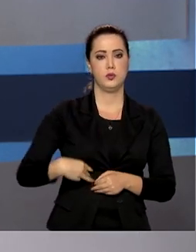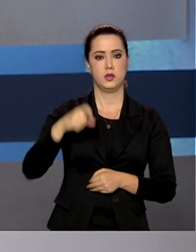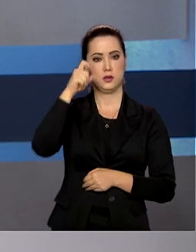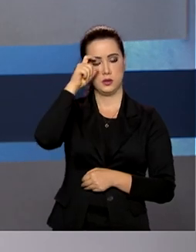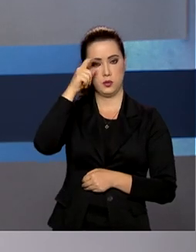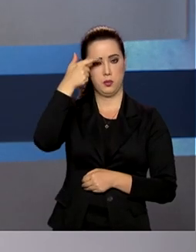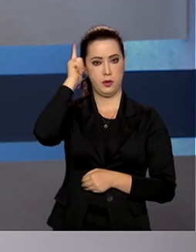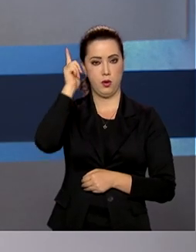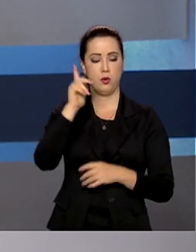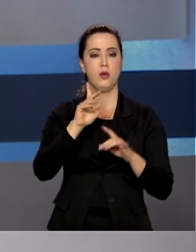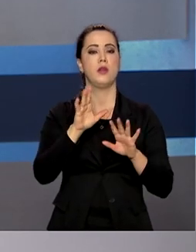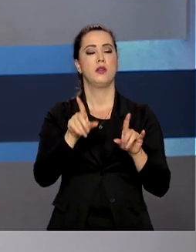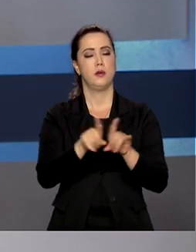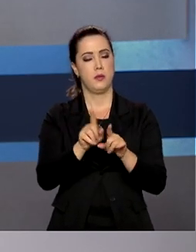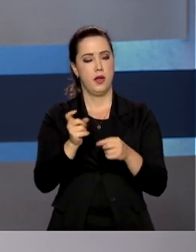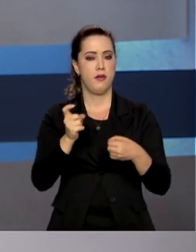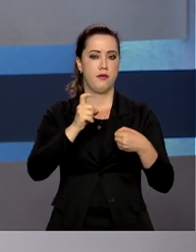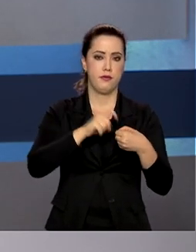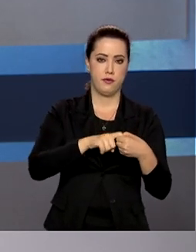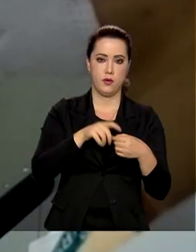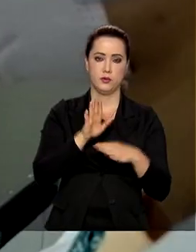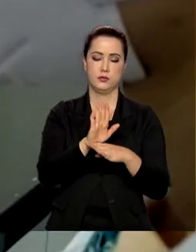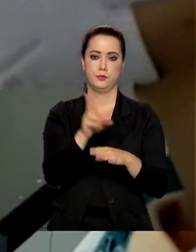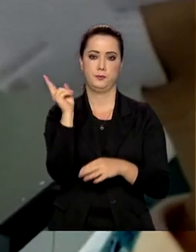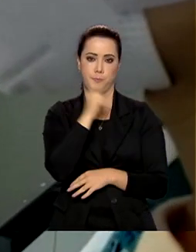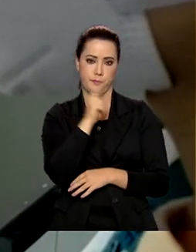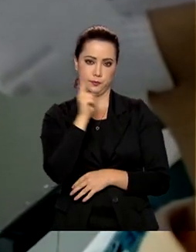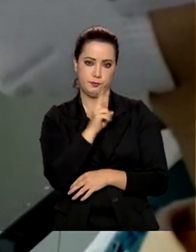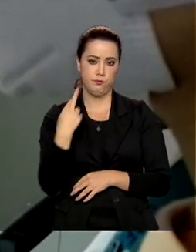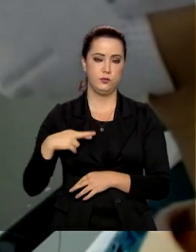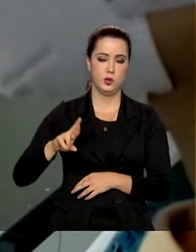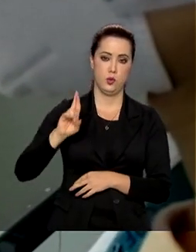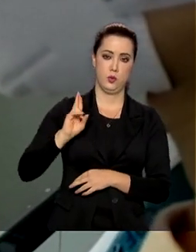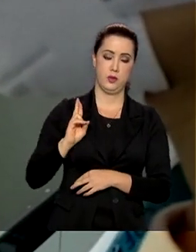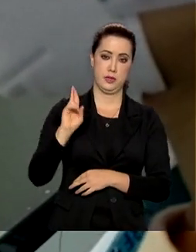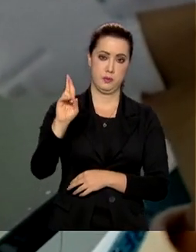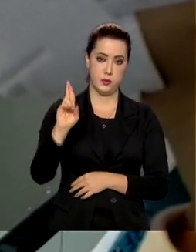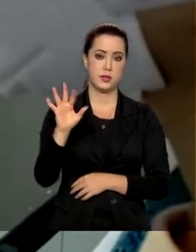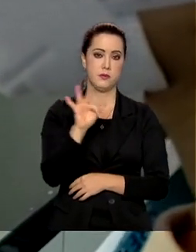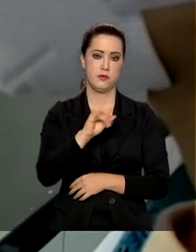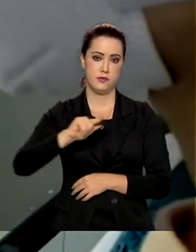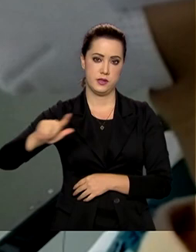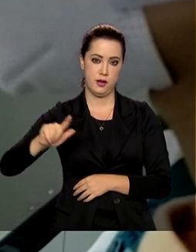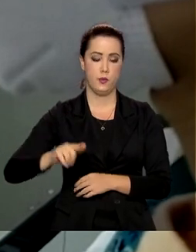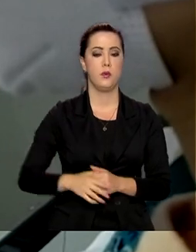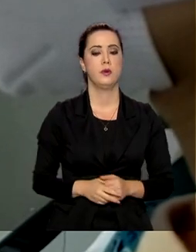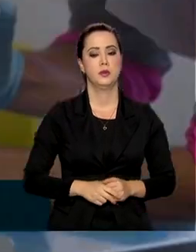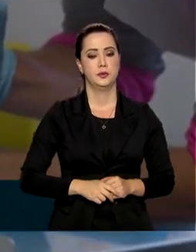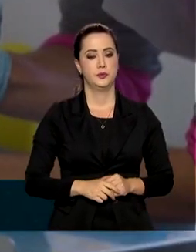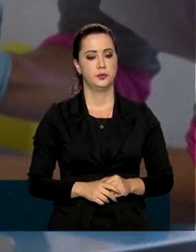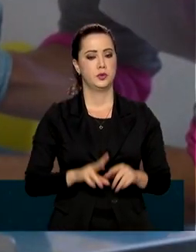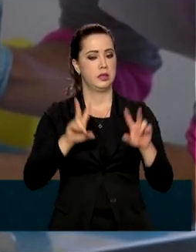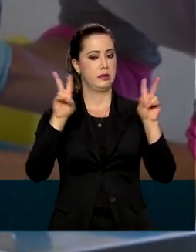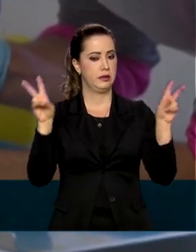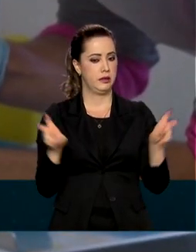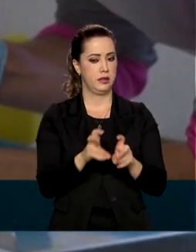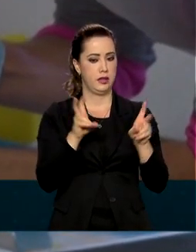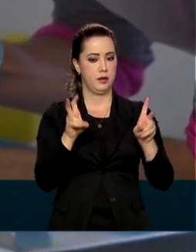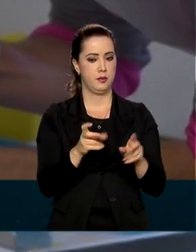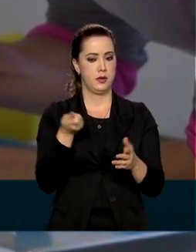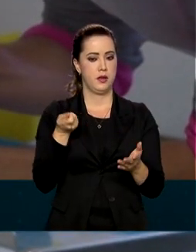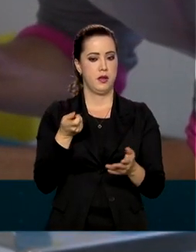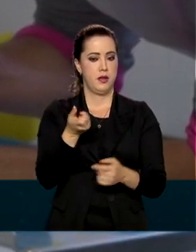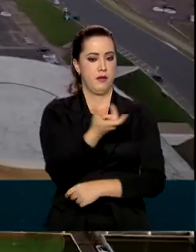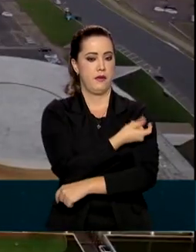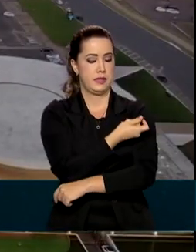com responsabilidade fiscal. Os temas tratados na reunião foram a vacinação em massa contra a Covid